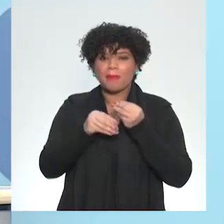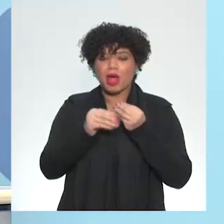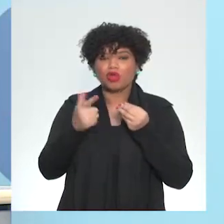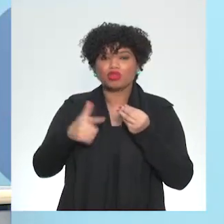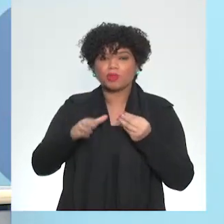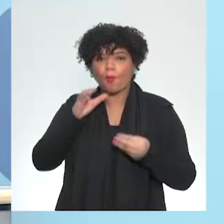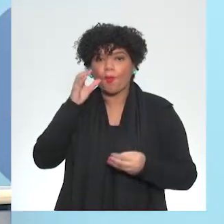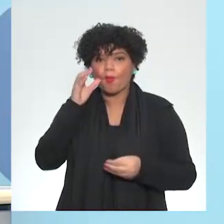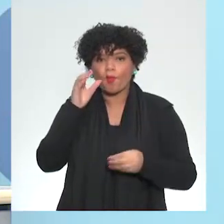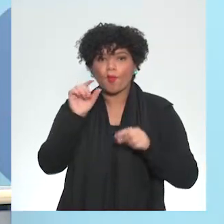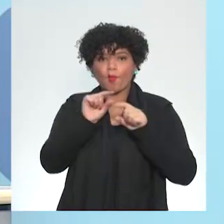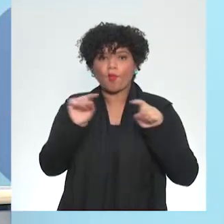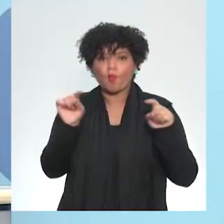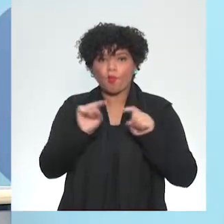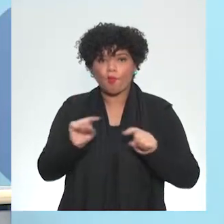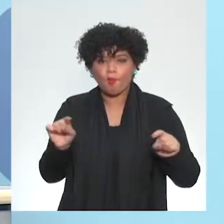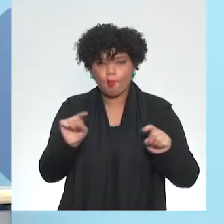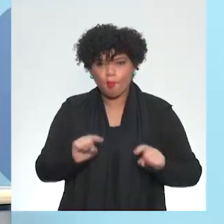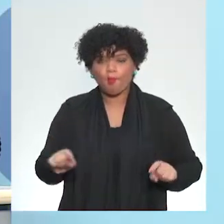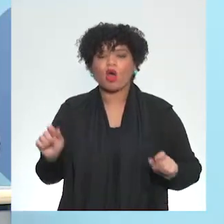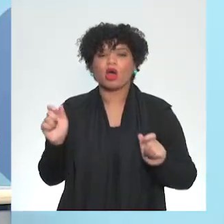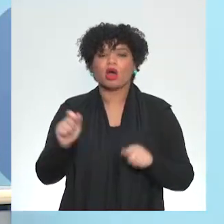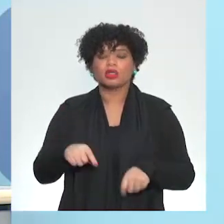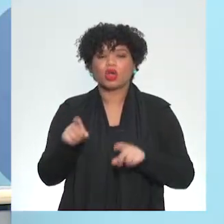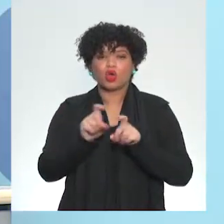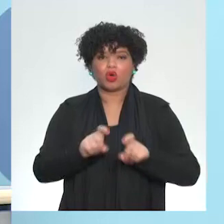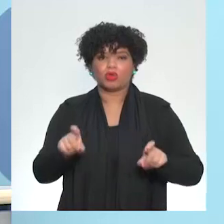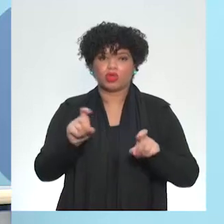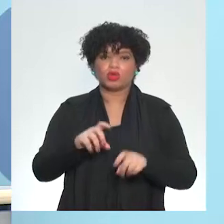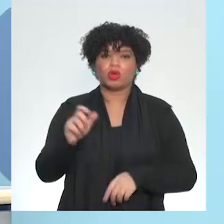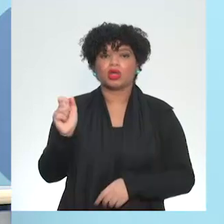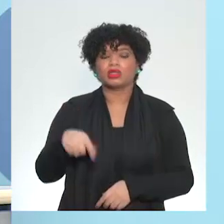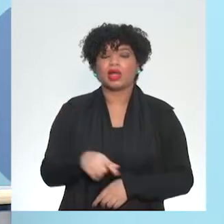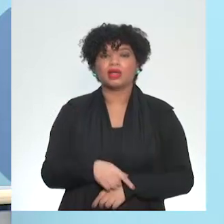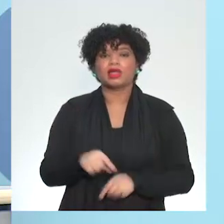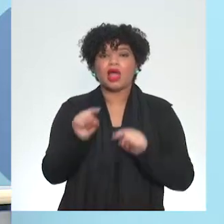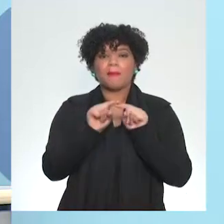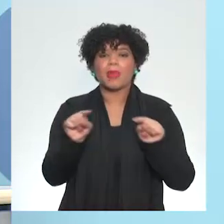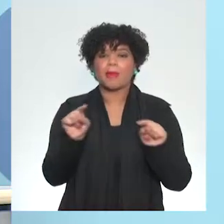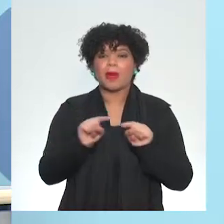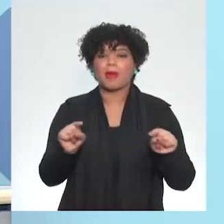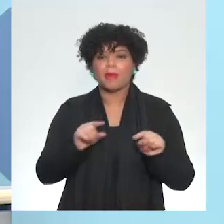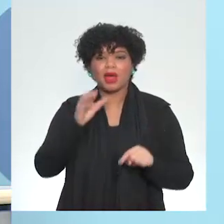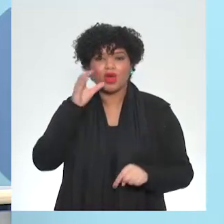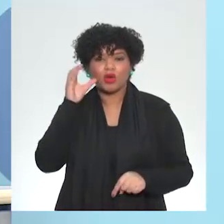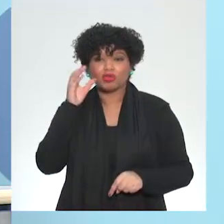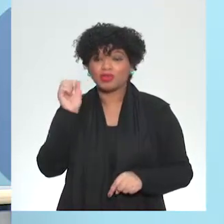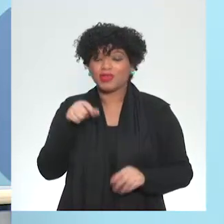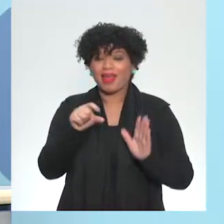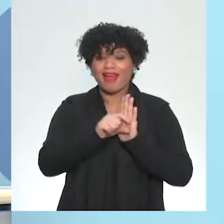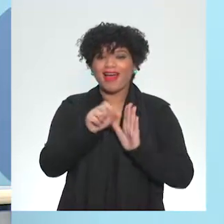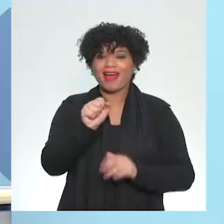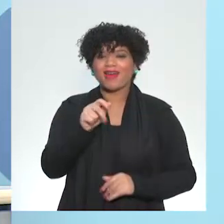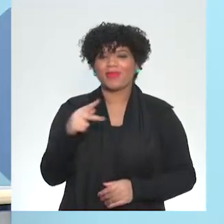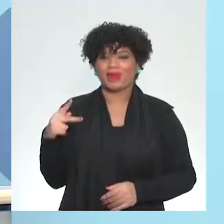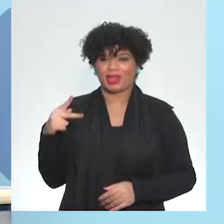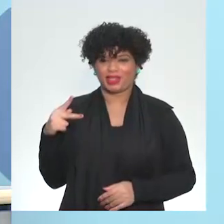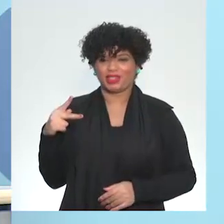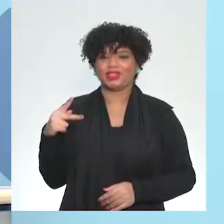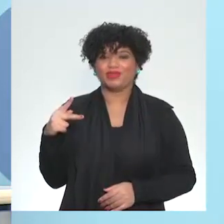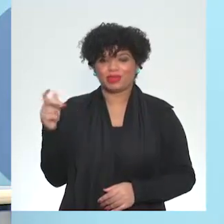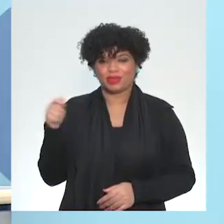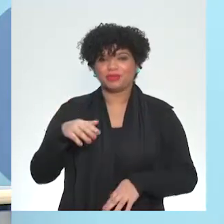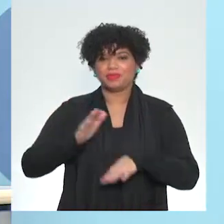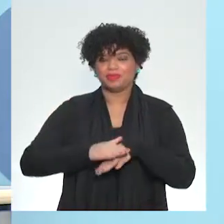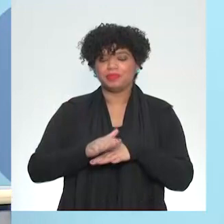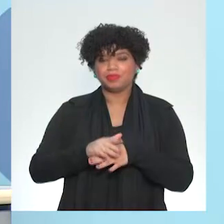de código e gerar um programa de computador. Você pode pegar essas linhas de código e gerar um aplicativo. Você pode gerar essas linhas de